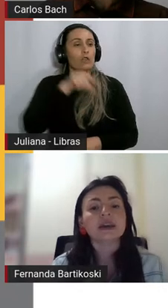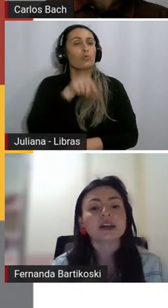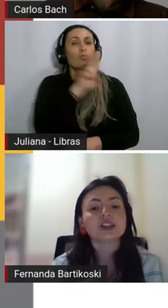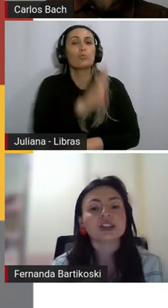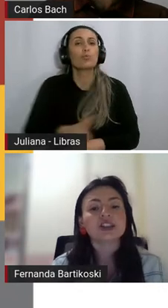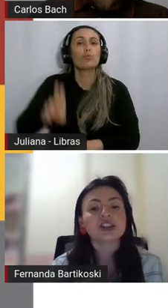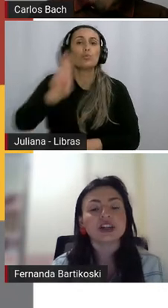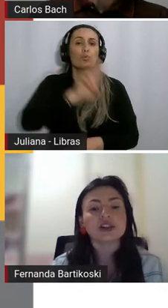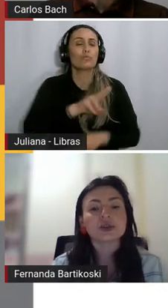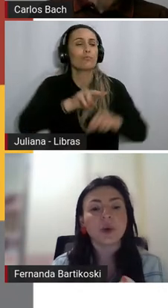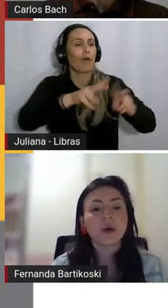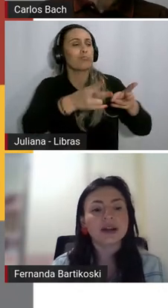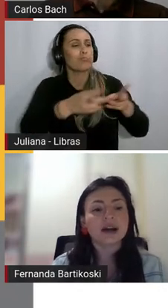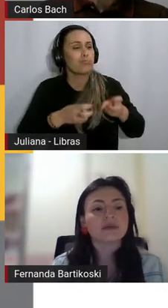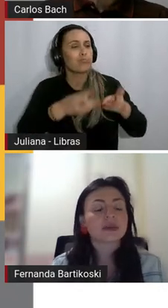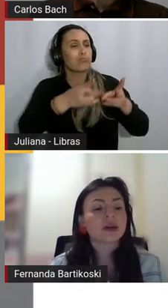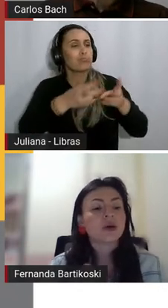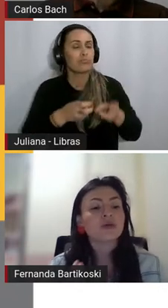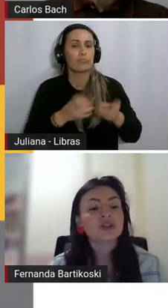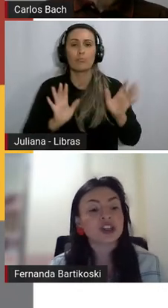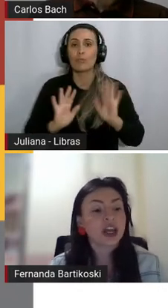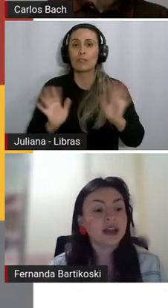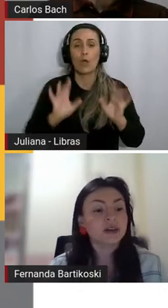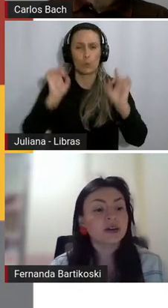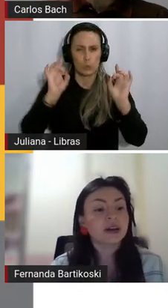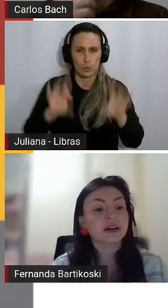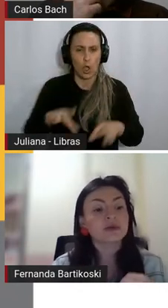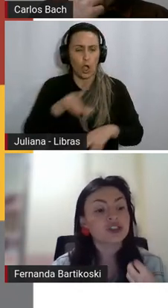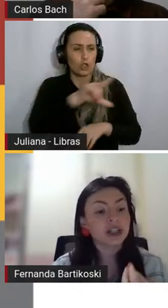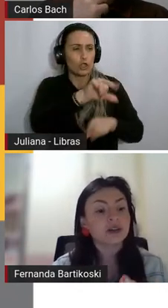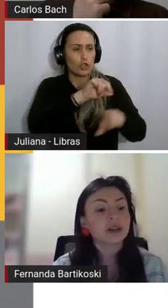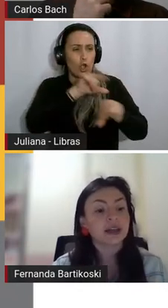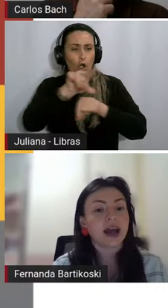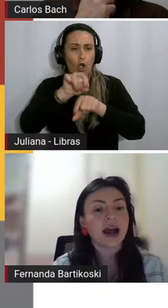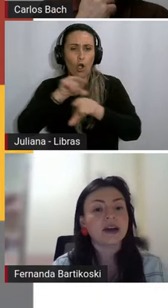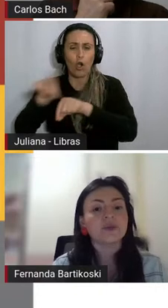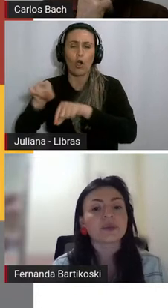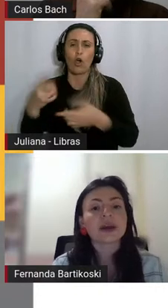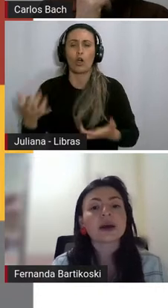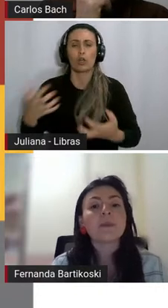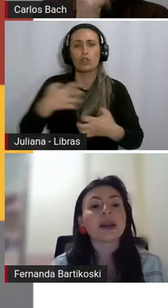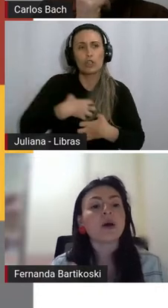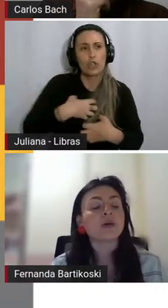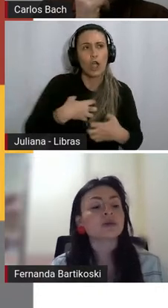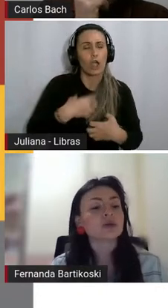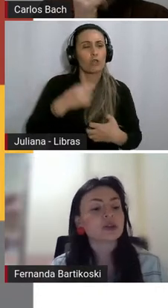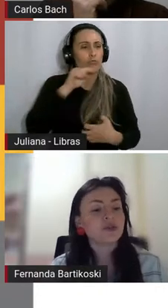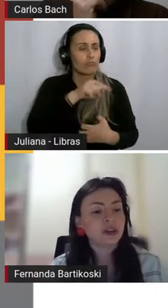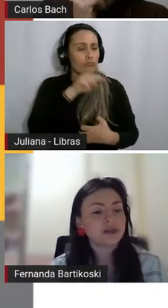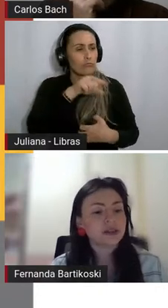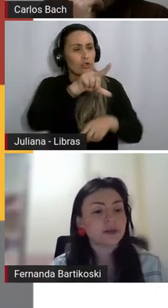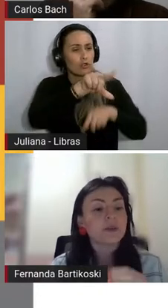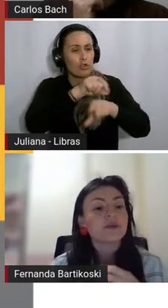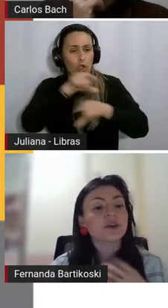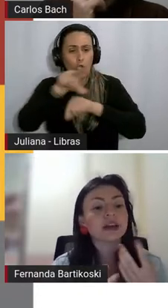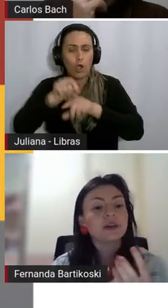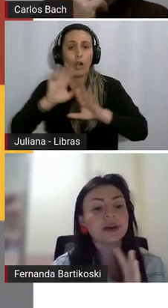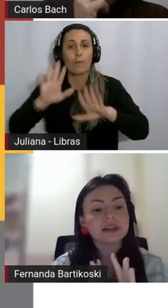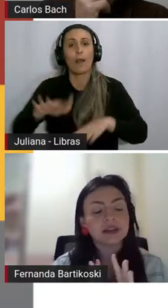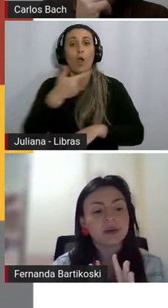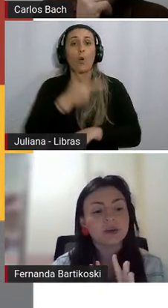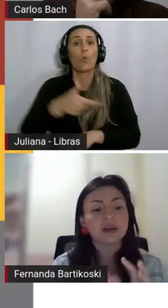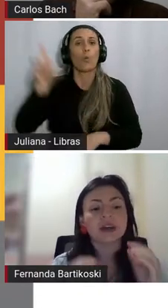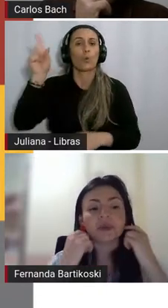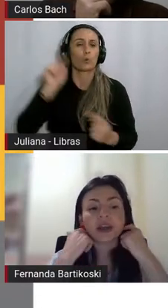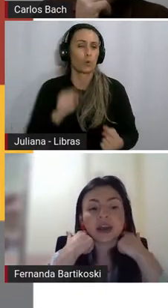em que a gente escolha um gênero literário para outros fins. Vou